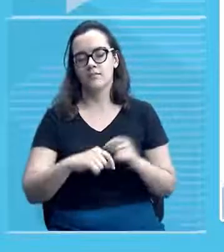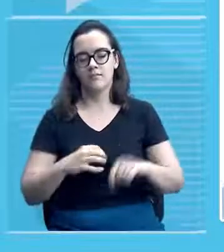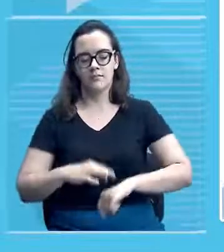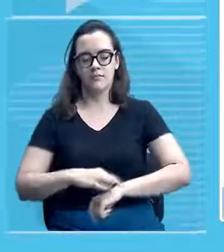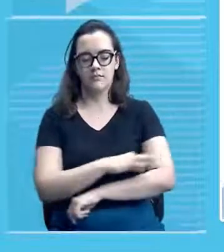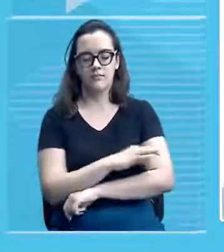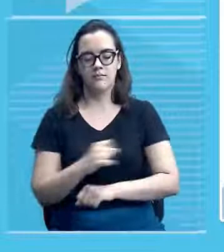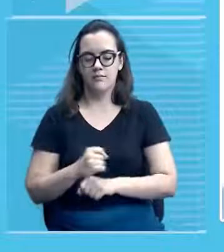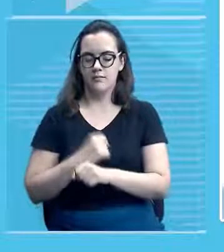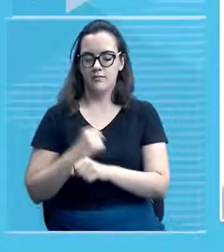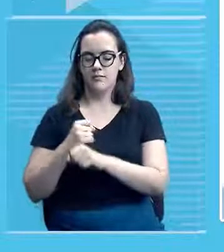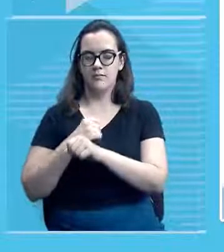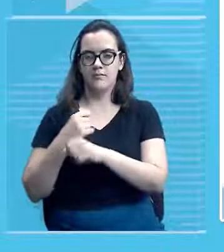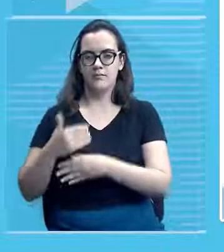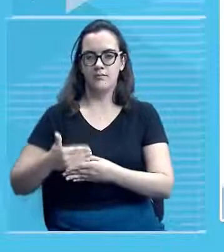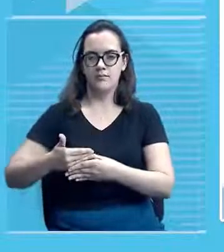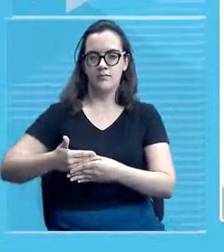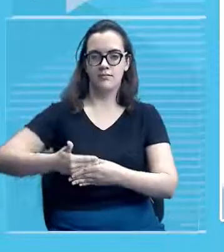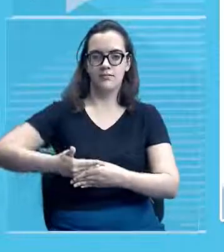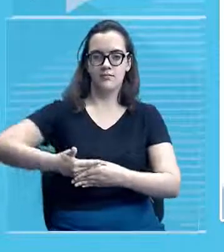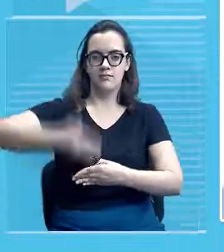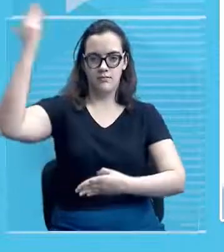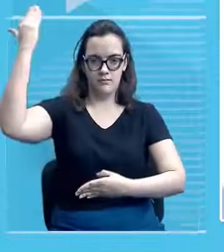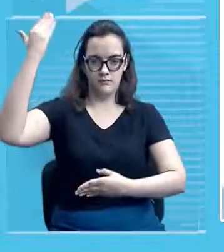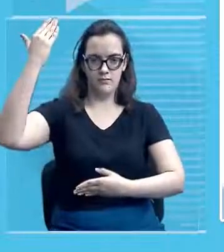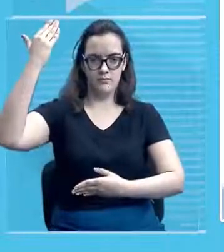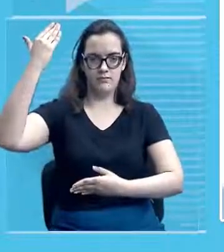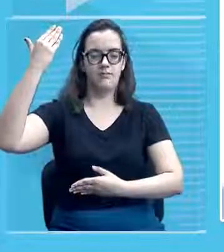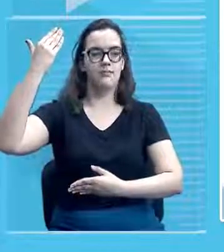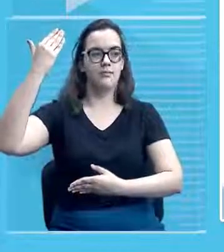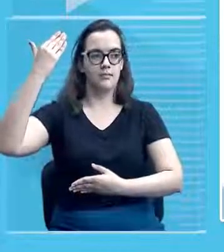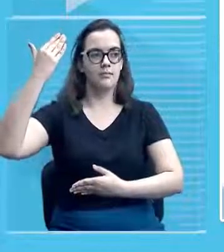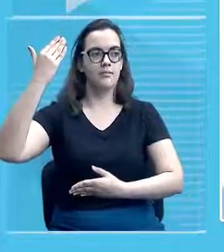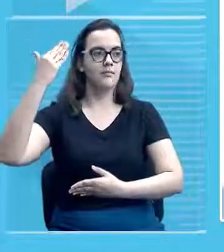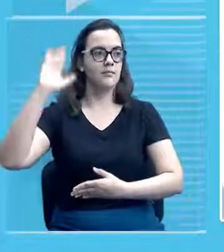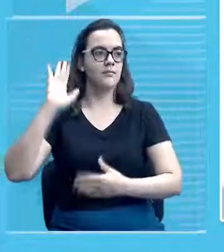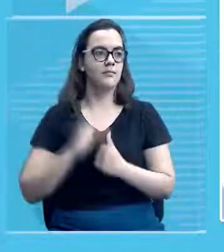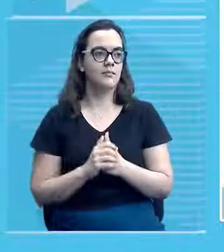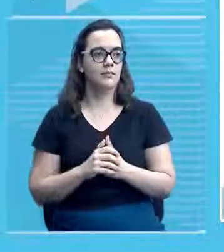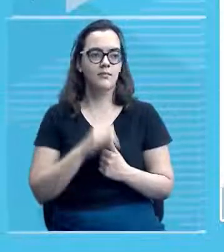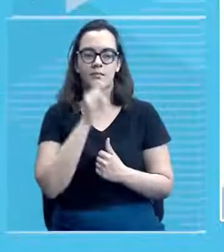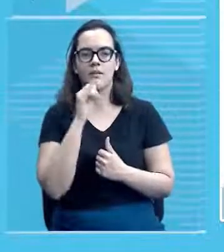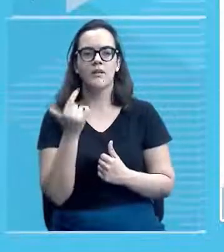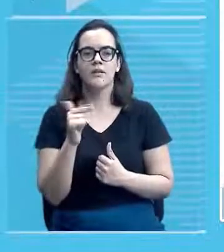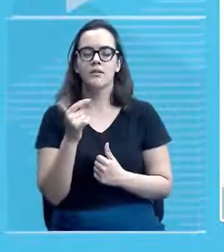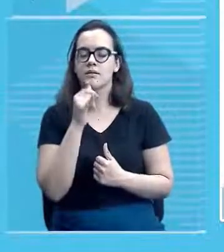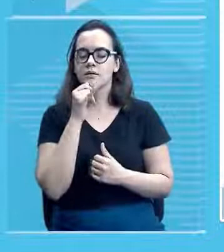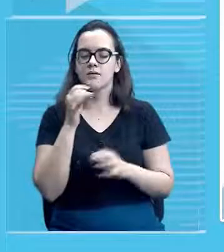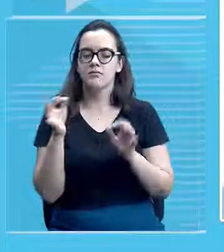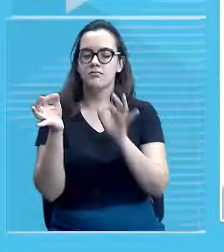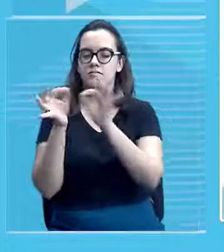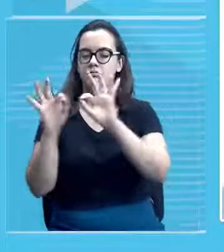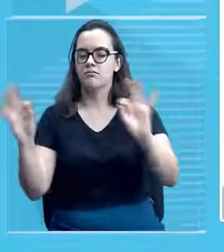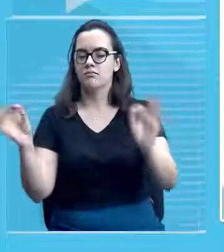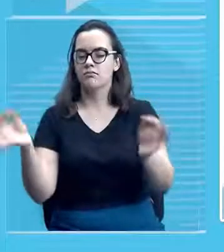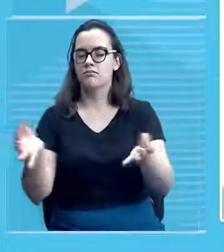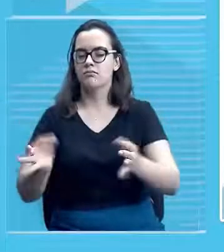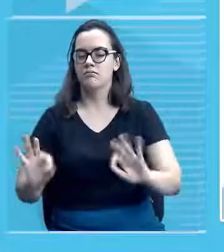bem marcada, e a utilização de simetria nos elementos